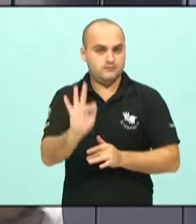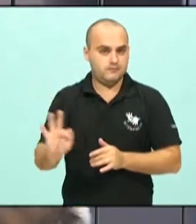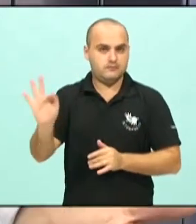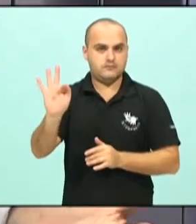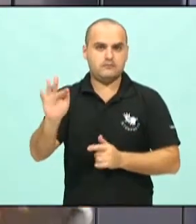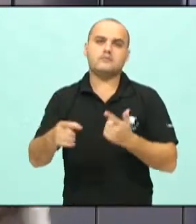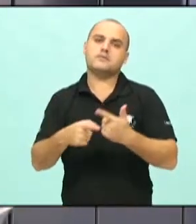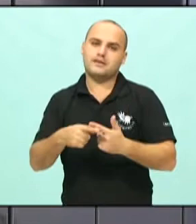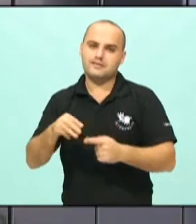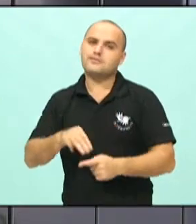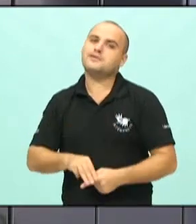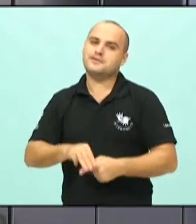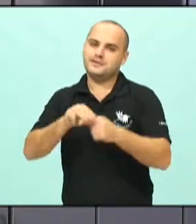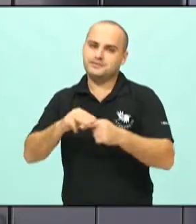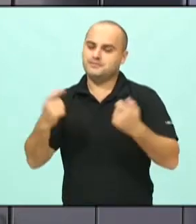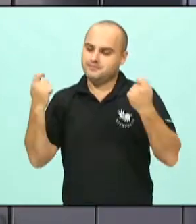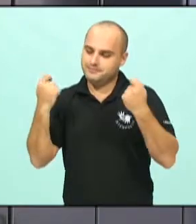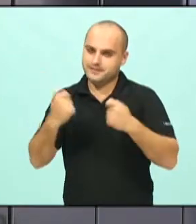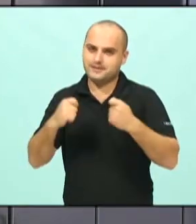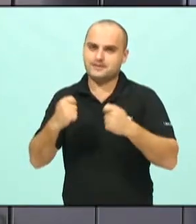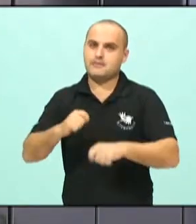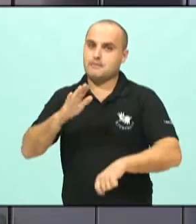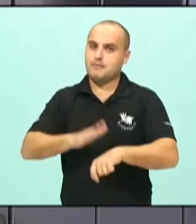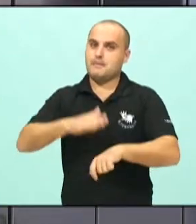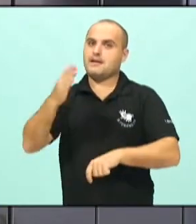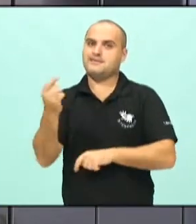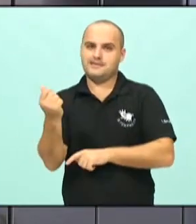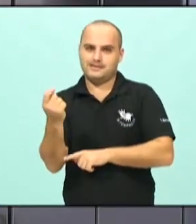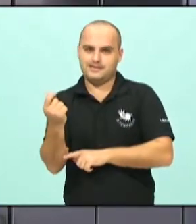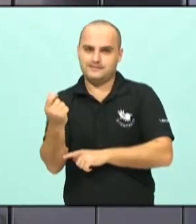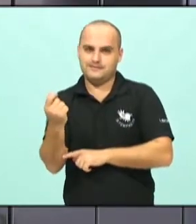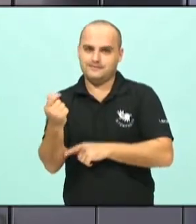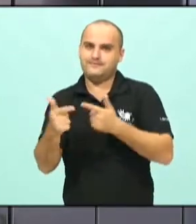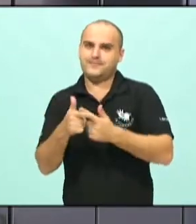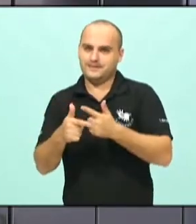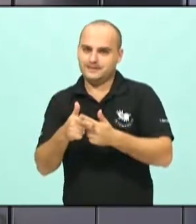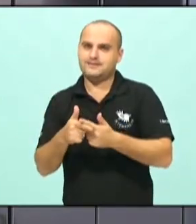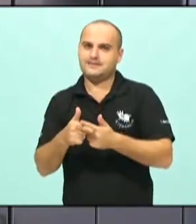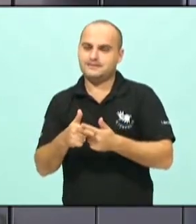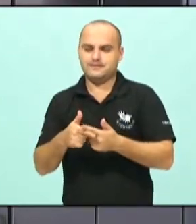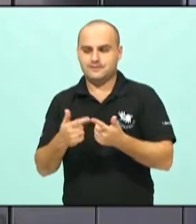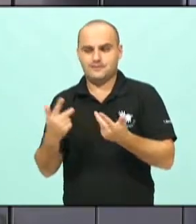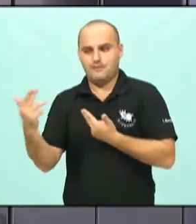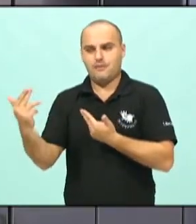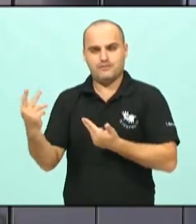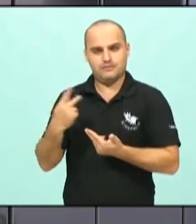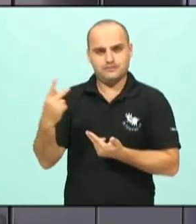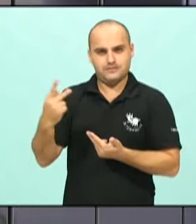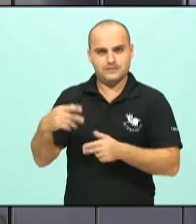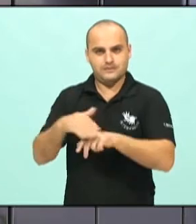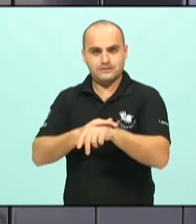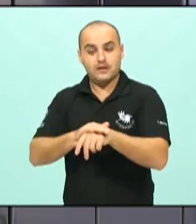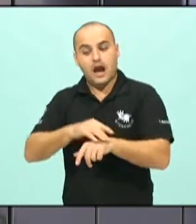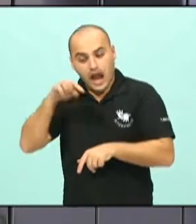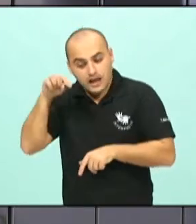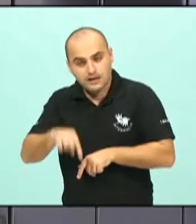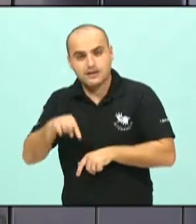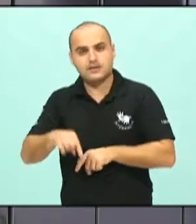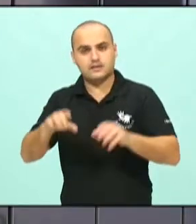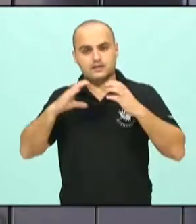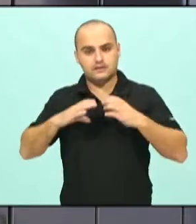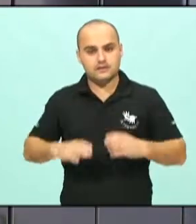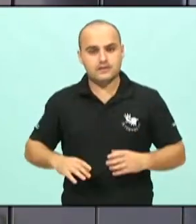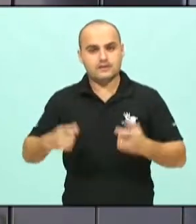realmente o município precisa de mais recursos, porque é como a gente conversou aqui, é aqui, é aqui que o cidadão,